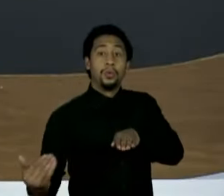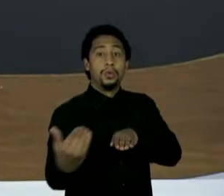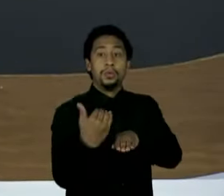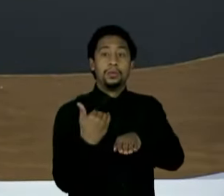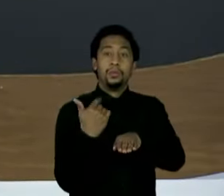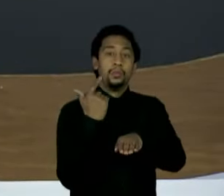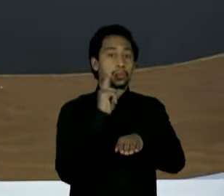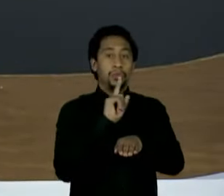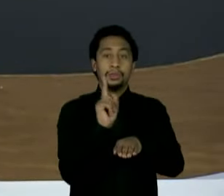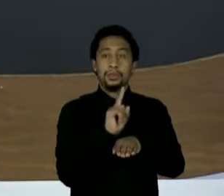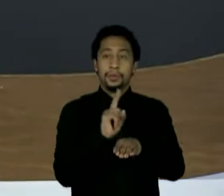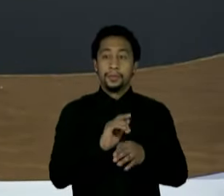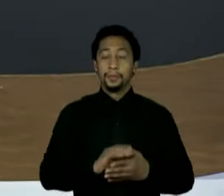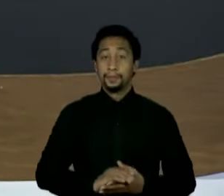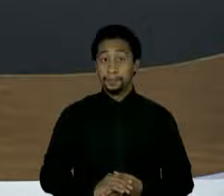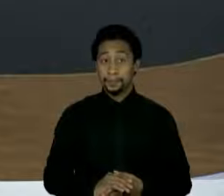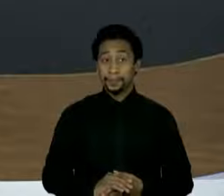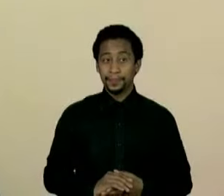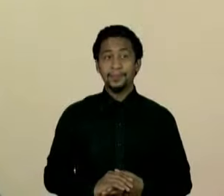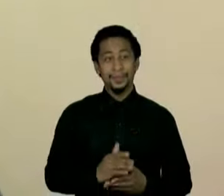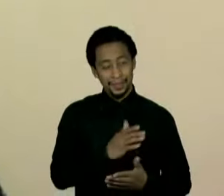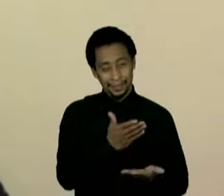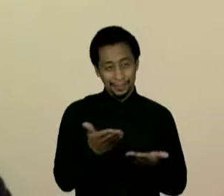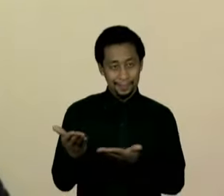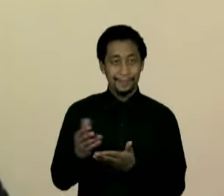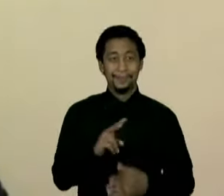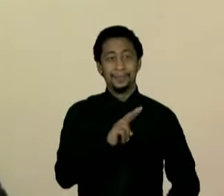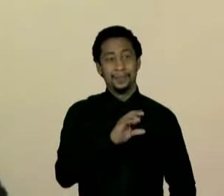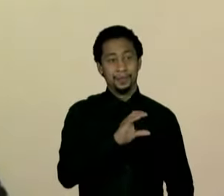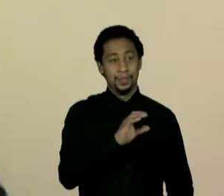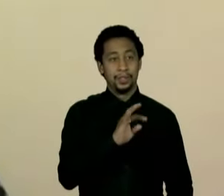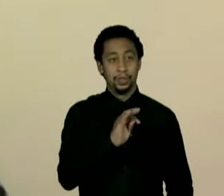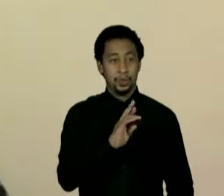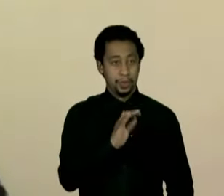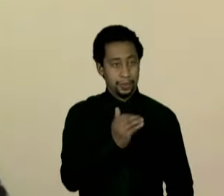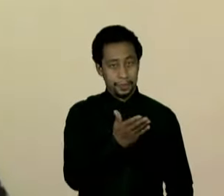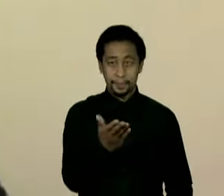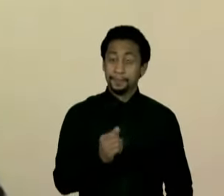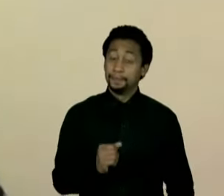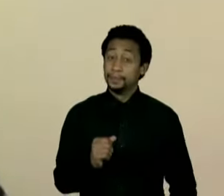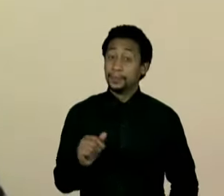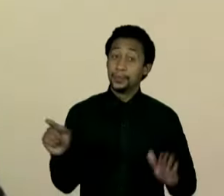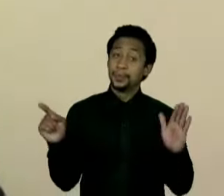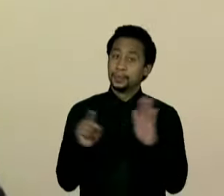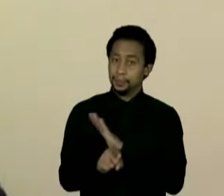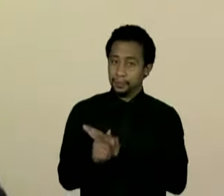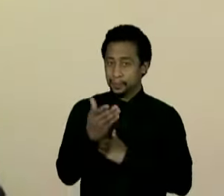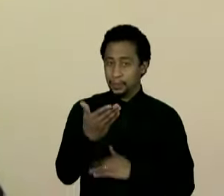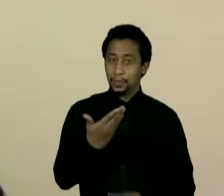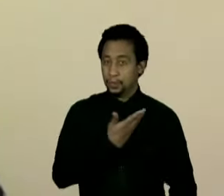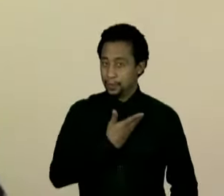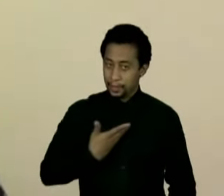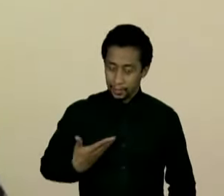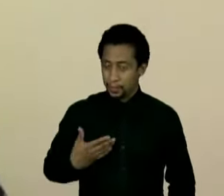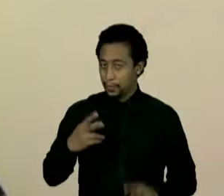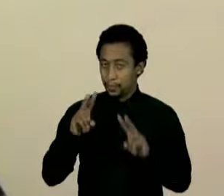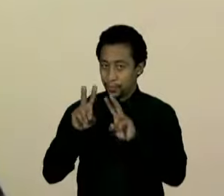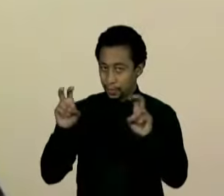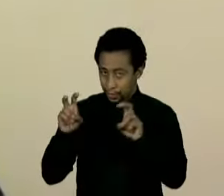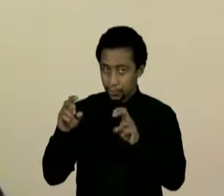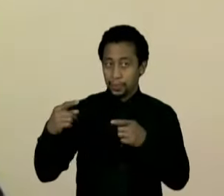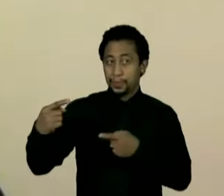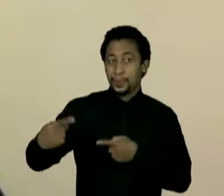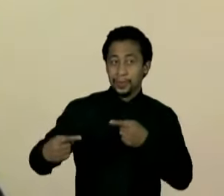vou chamar a pergunta da Vitória agora, por favor, Vitória. Governador, voltando à questão política eleitoral,